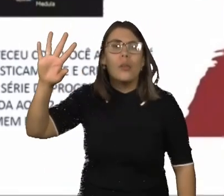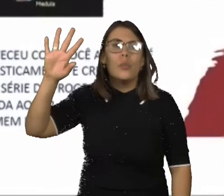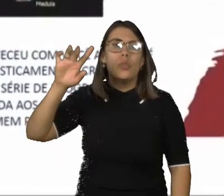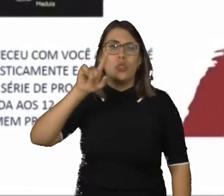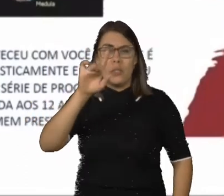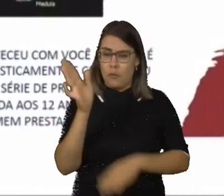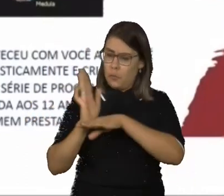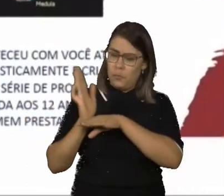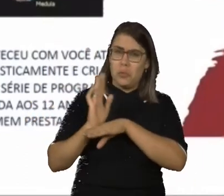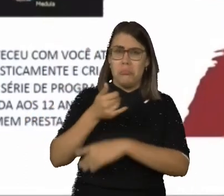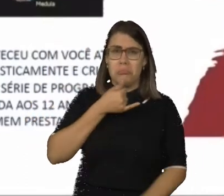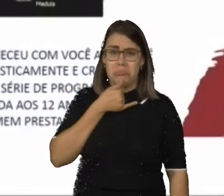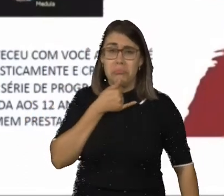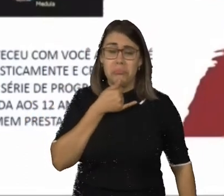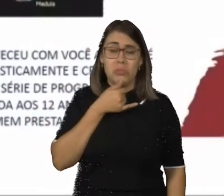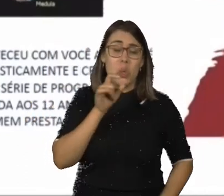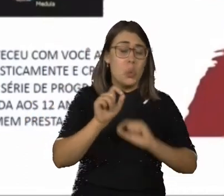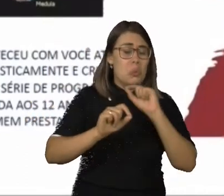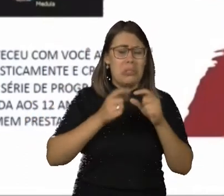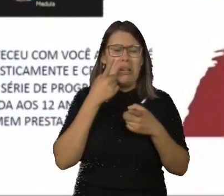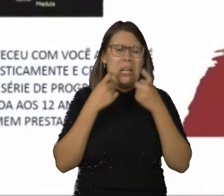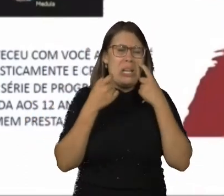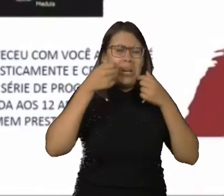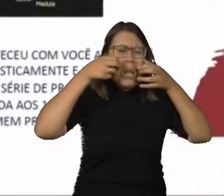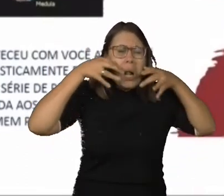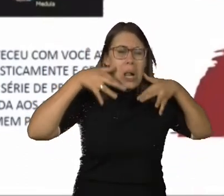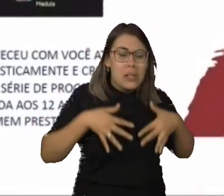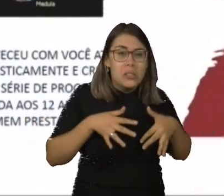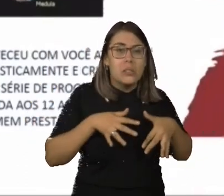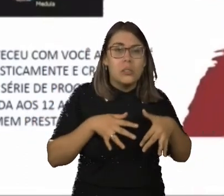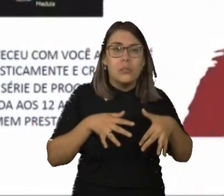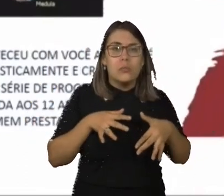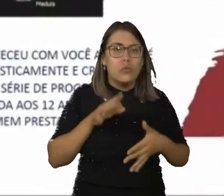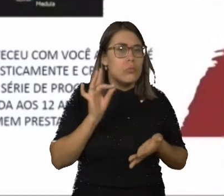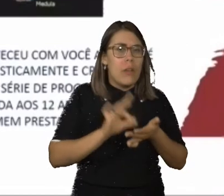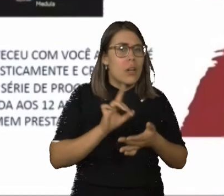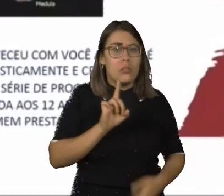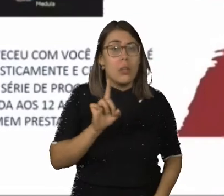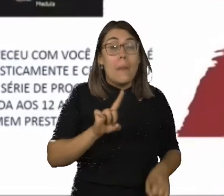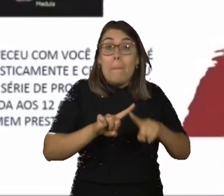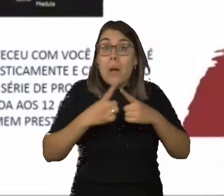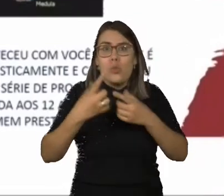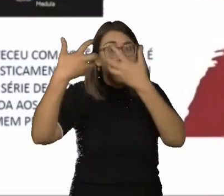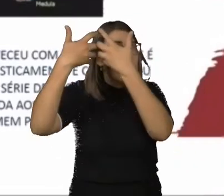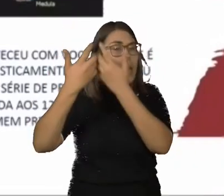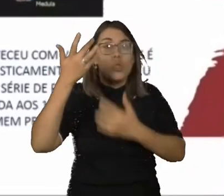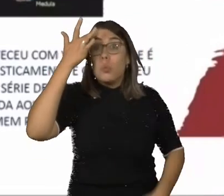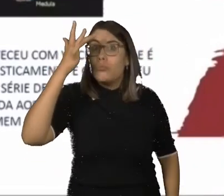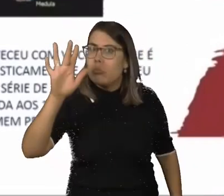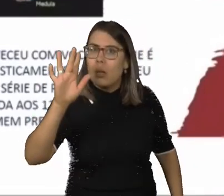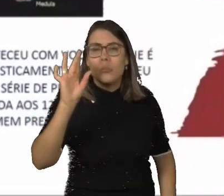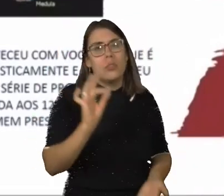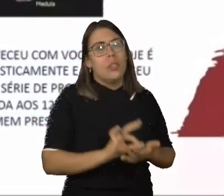filme lá, triste, e você chorar, aquilo ali não foi algo real. Aquilo é uma função, mas o nosso cérebro